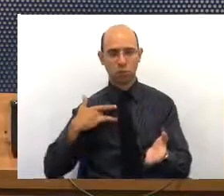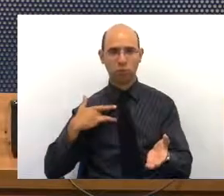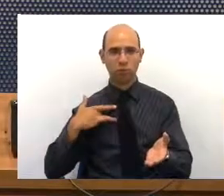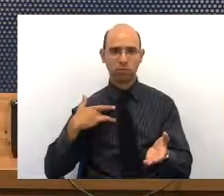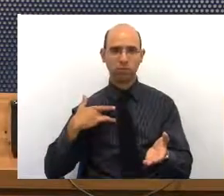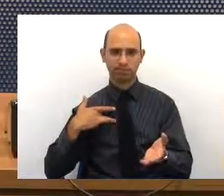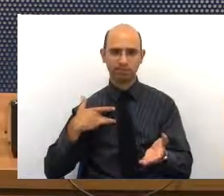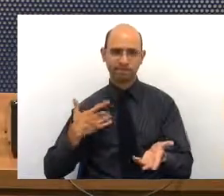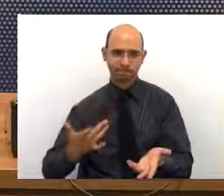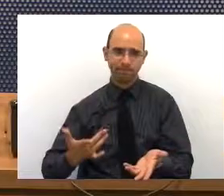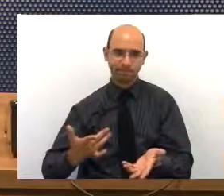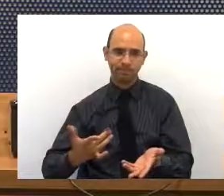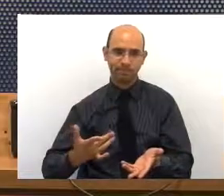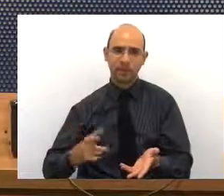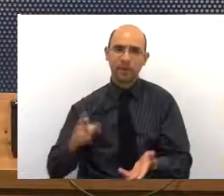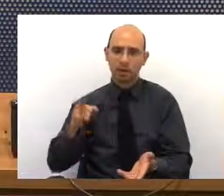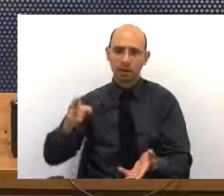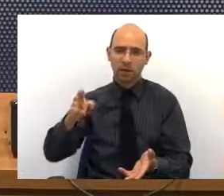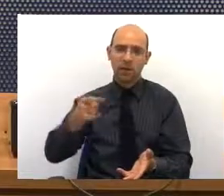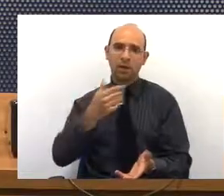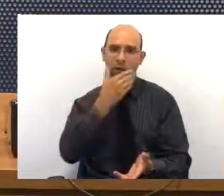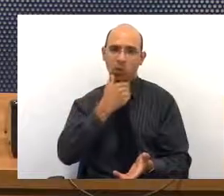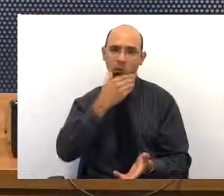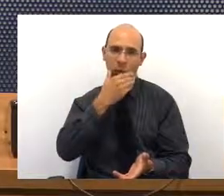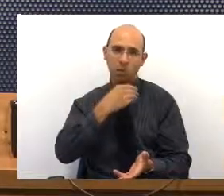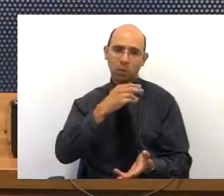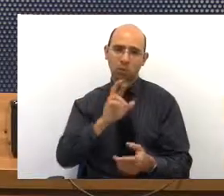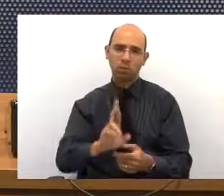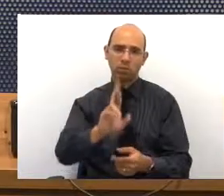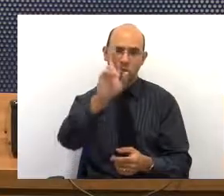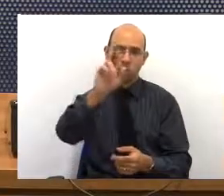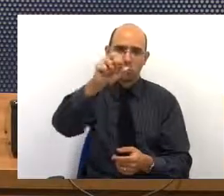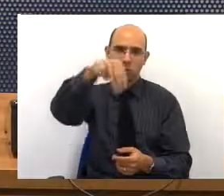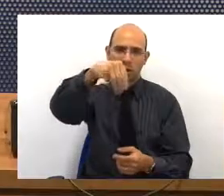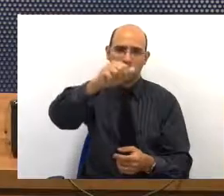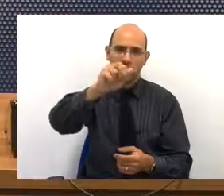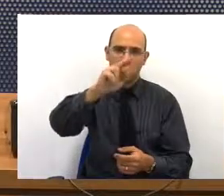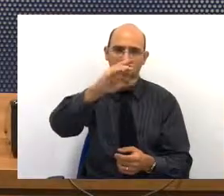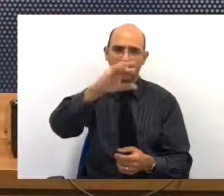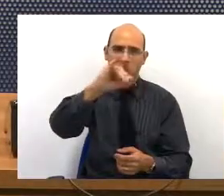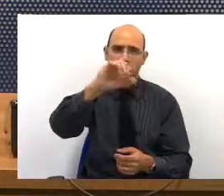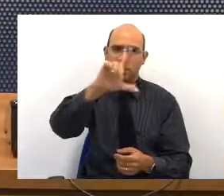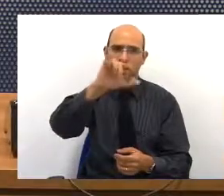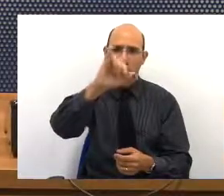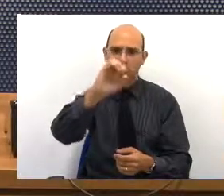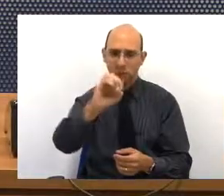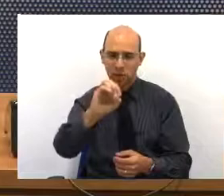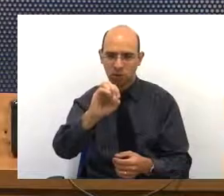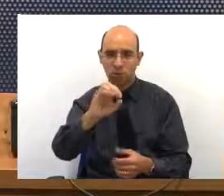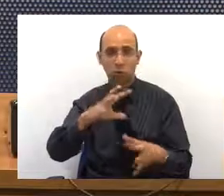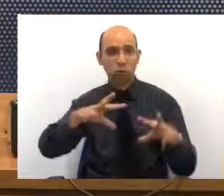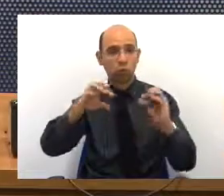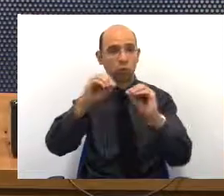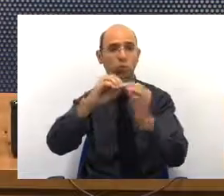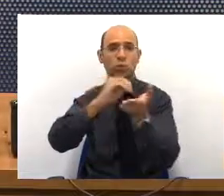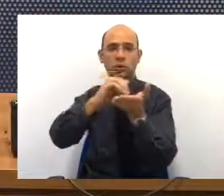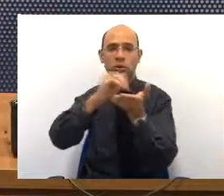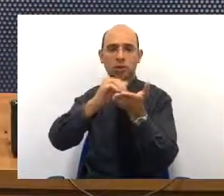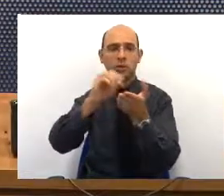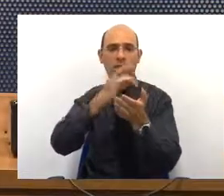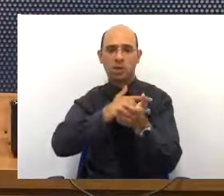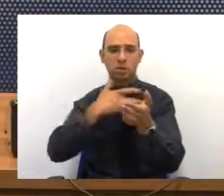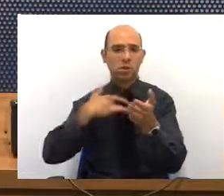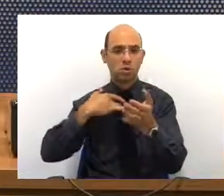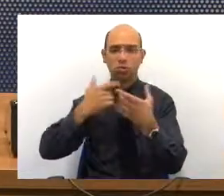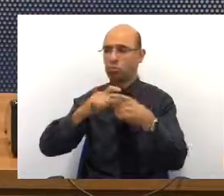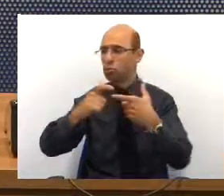dirigida pelo Marcílio, mas é uma equipe pequena, para cuidar de toda a Secretaria da Saúde, lá tem